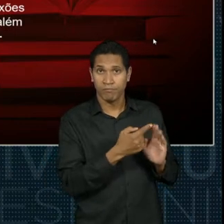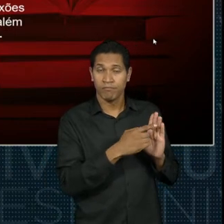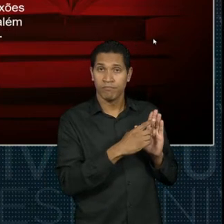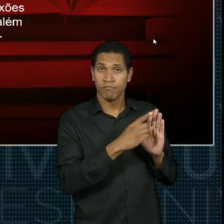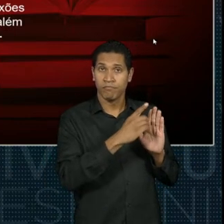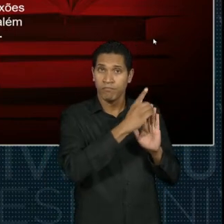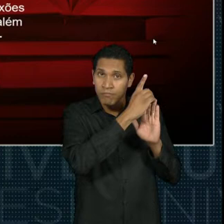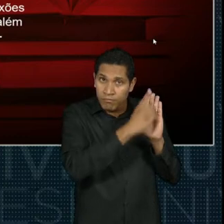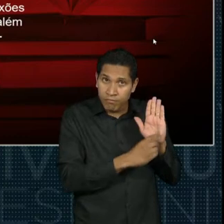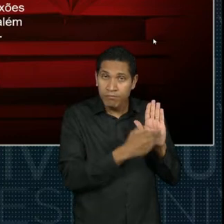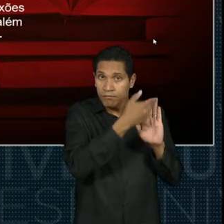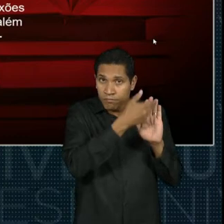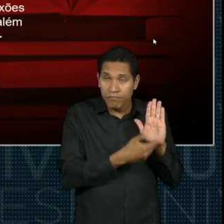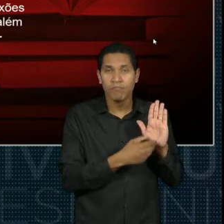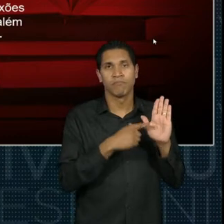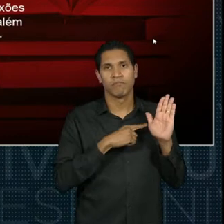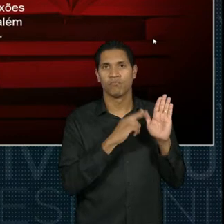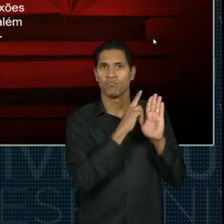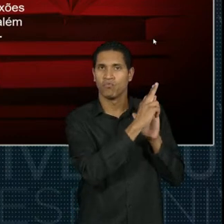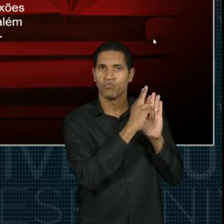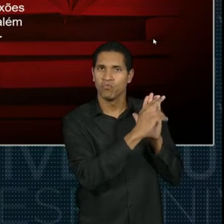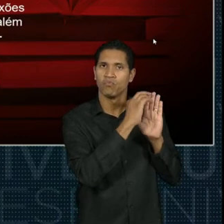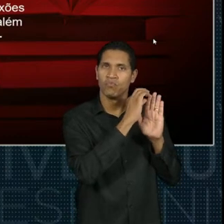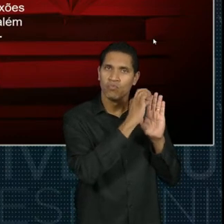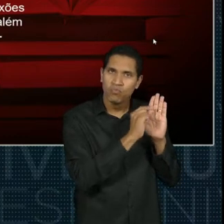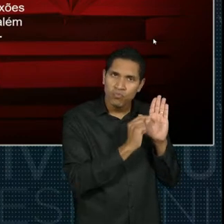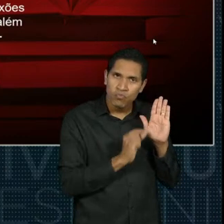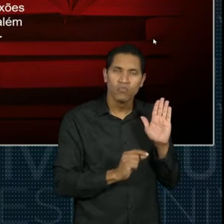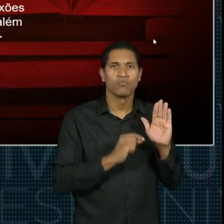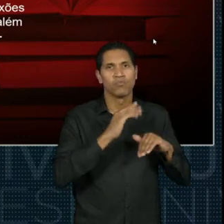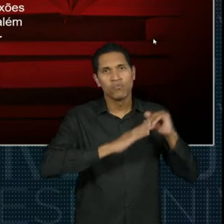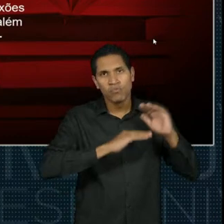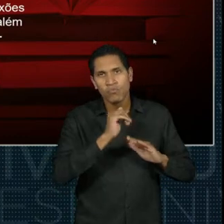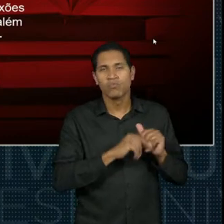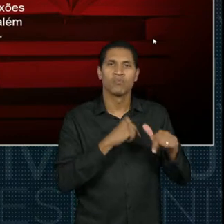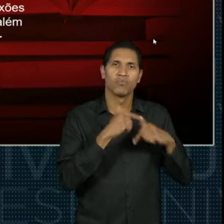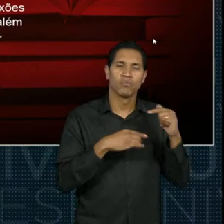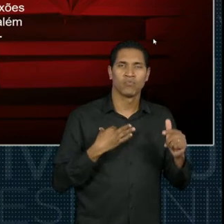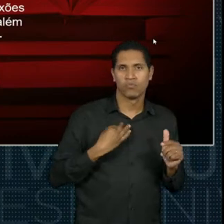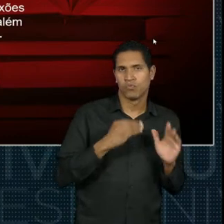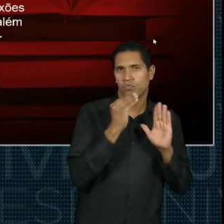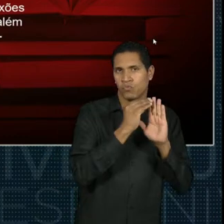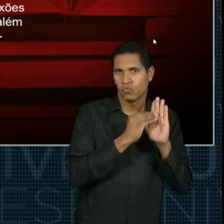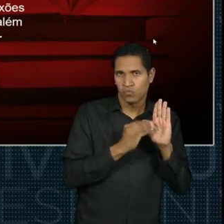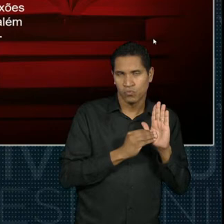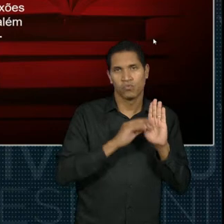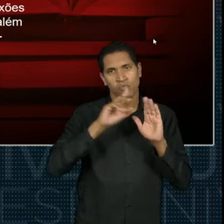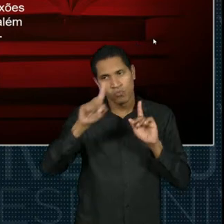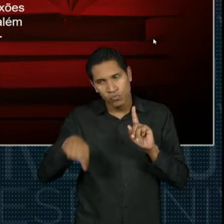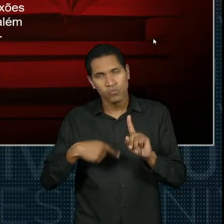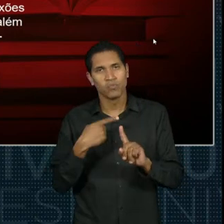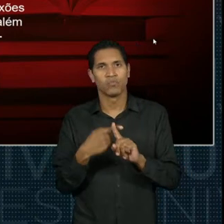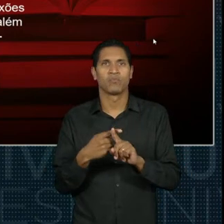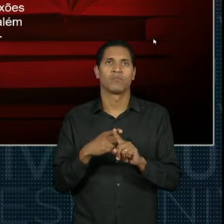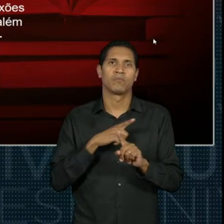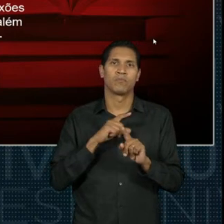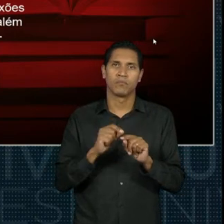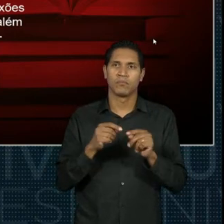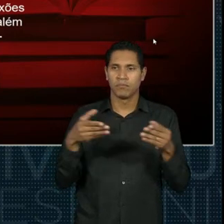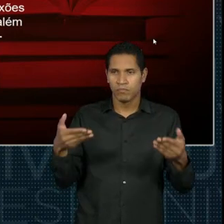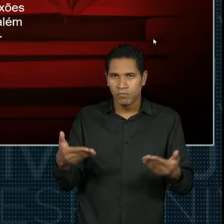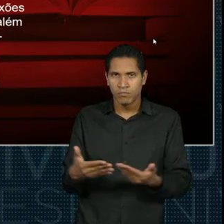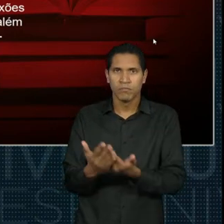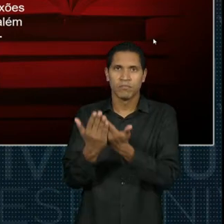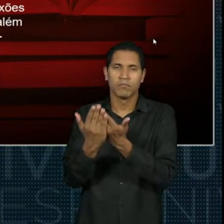que vão constar nelas ali também as atividades que o aluno exerceu em cada trabalho e essas atividades estarão,